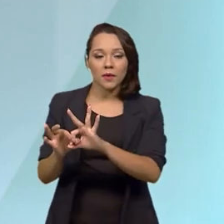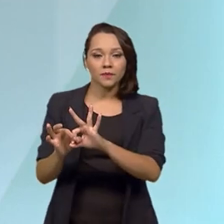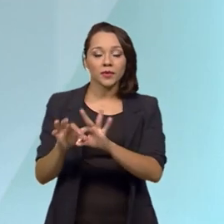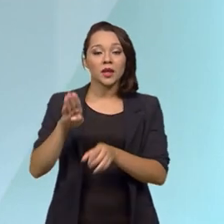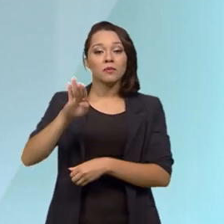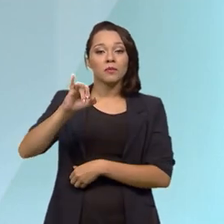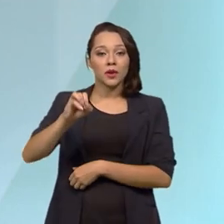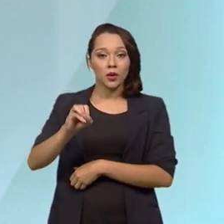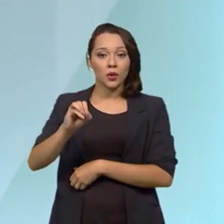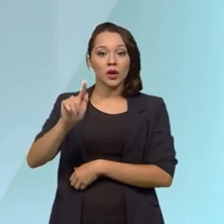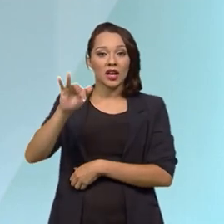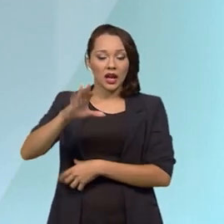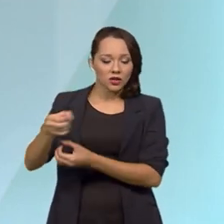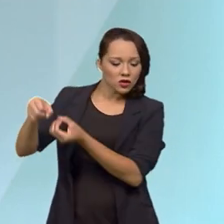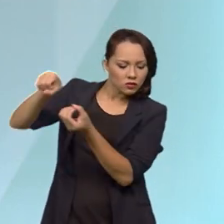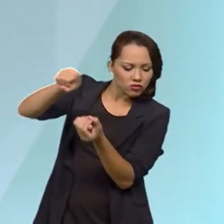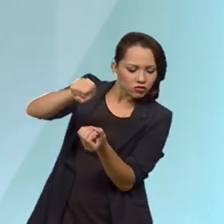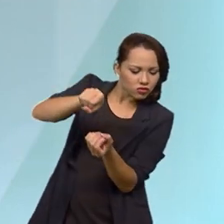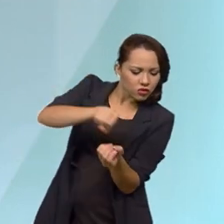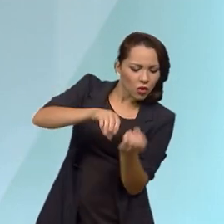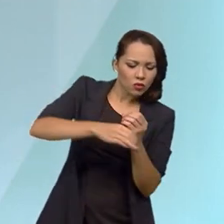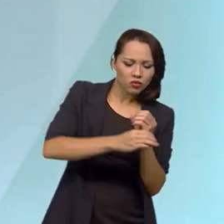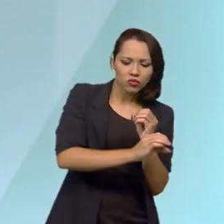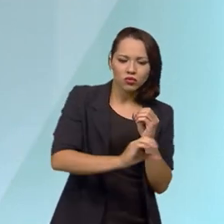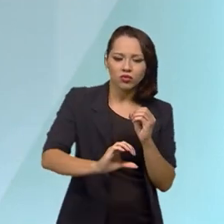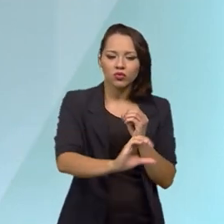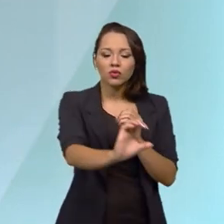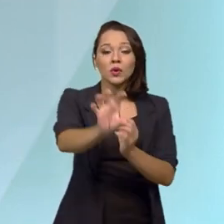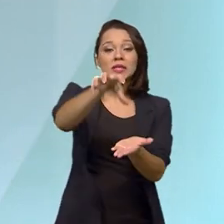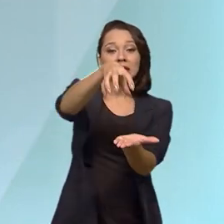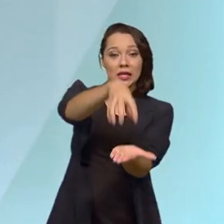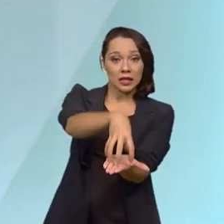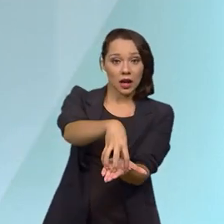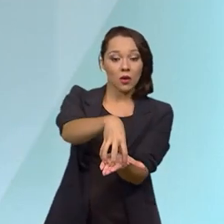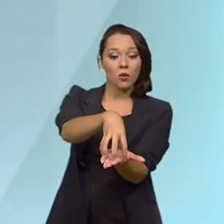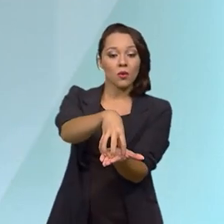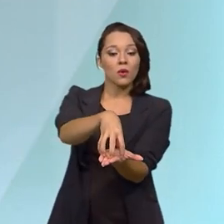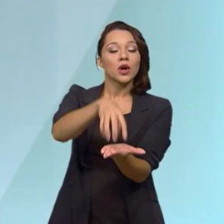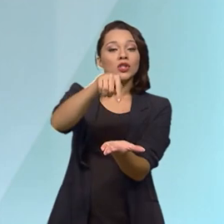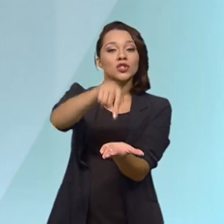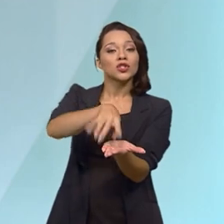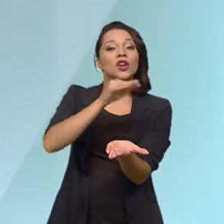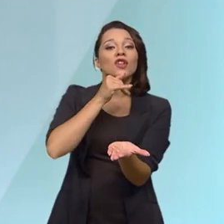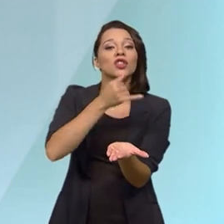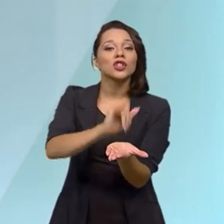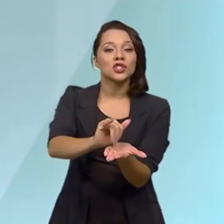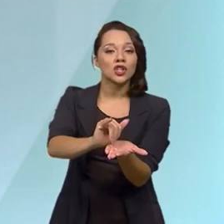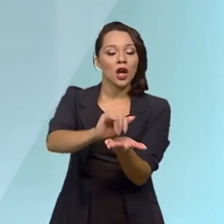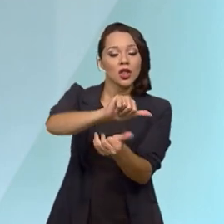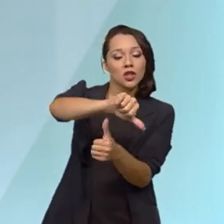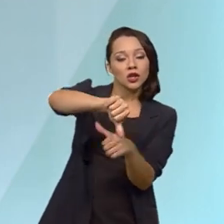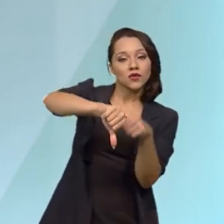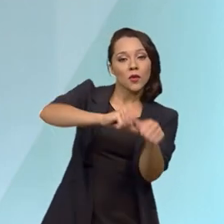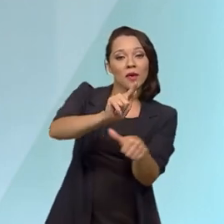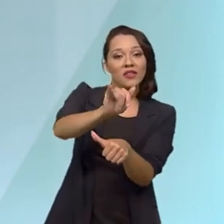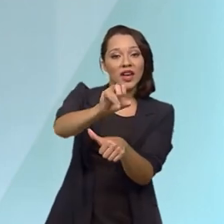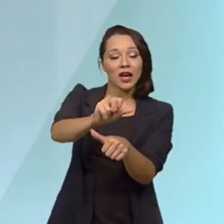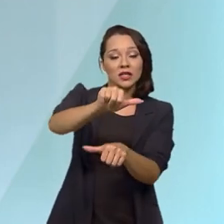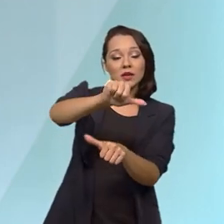biogás nesse gasoduto, que ia para uma pequena central de energia, transformava esse